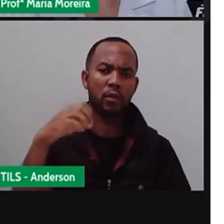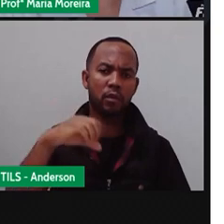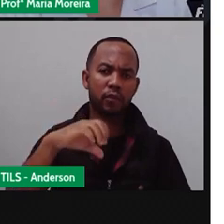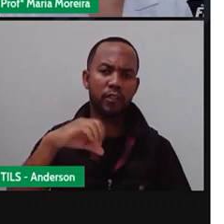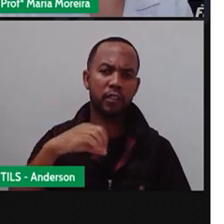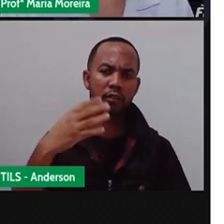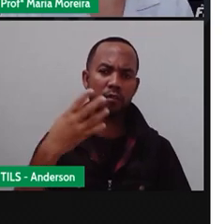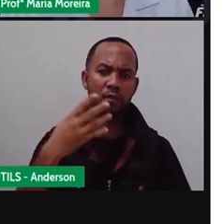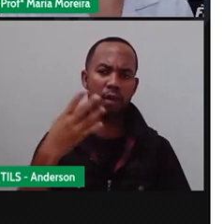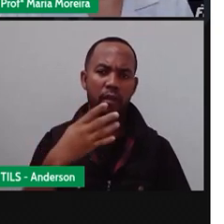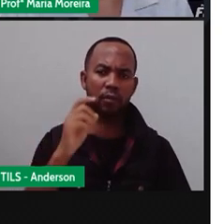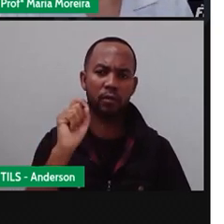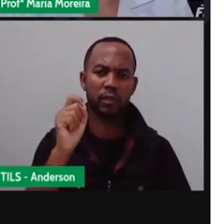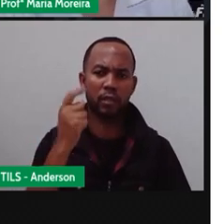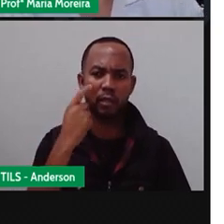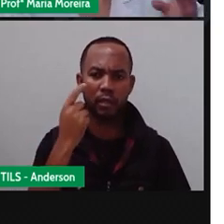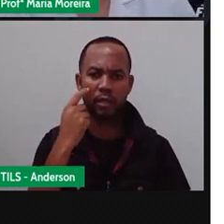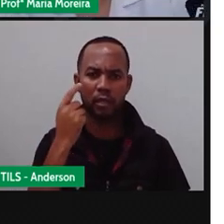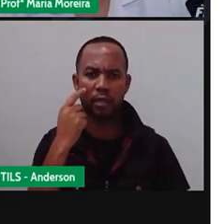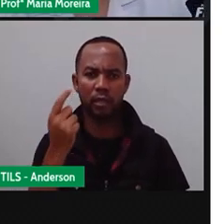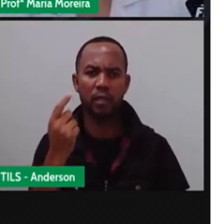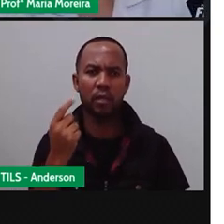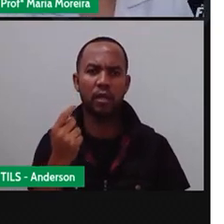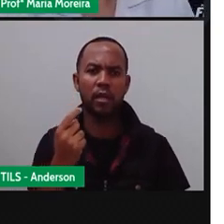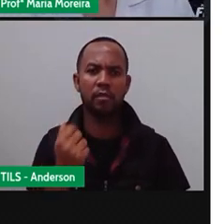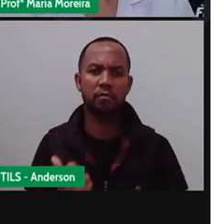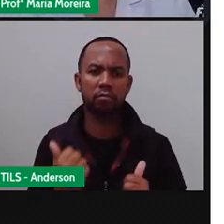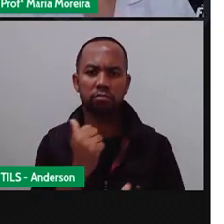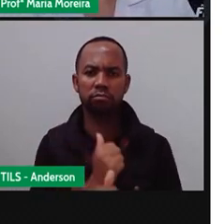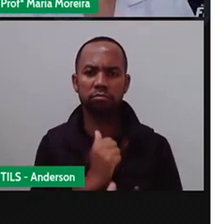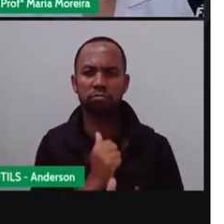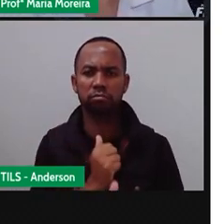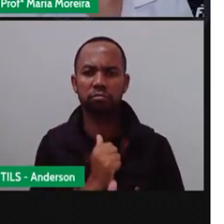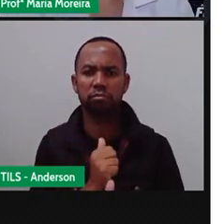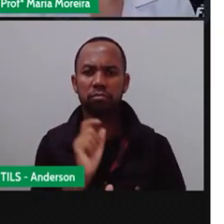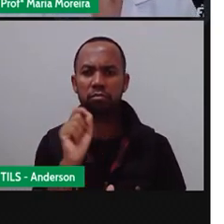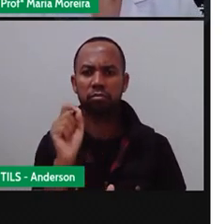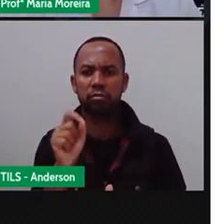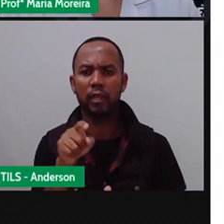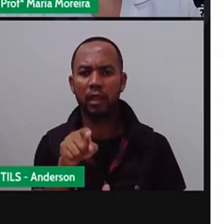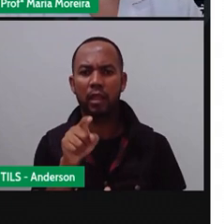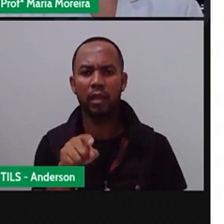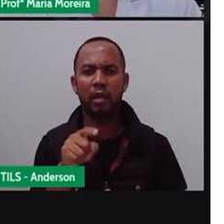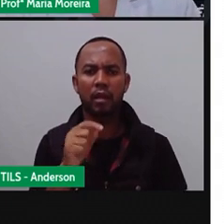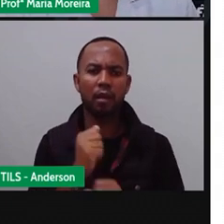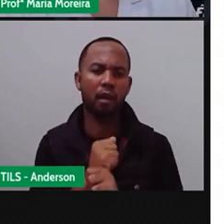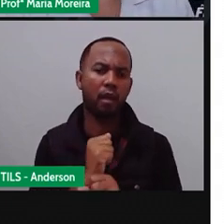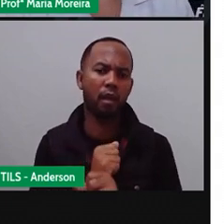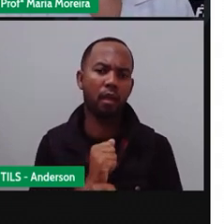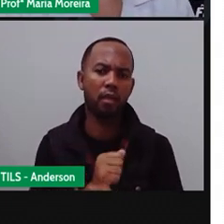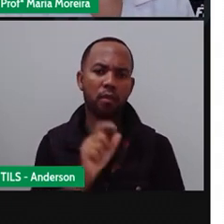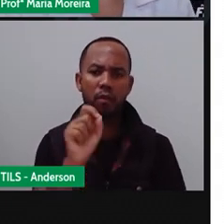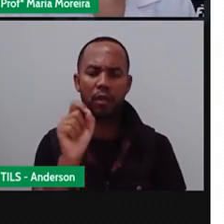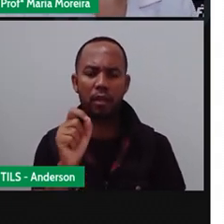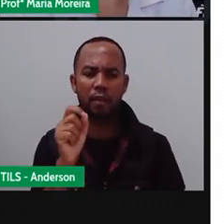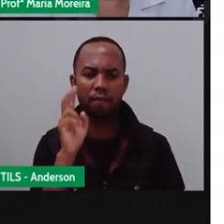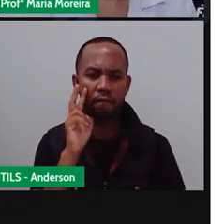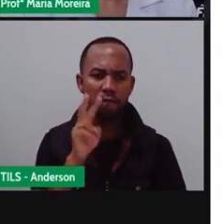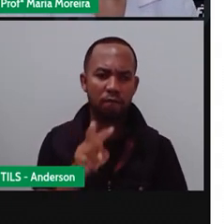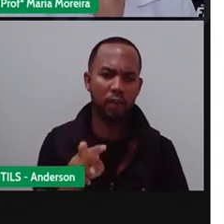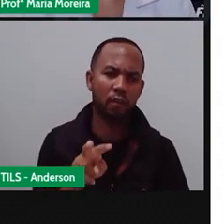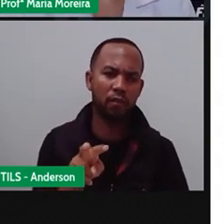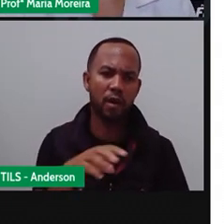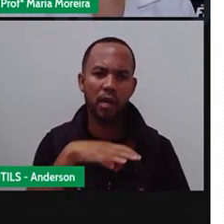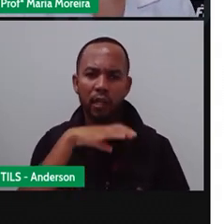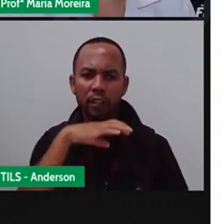considerado impreciso. Por que ele era impreciso, né? Porque ele dizia o seguinte, que animal extinto seria aquele animal